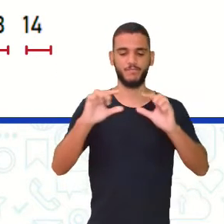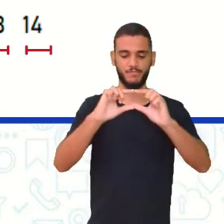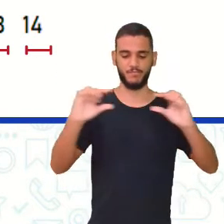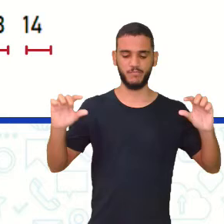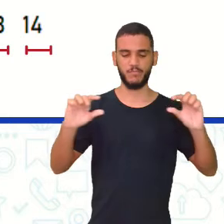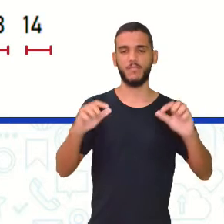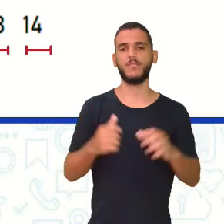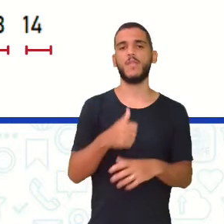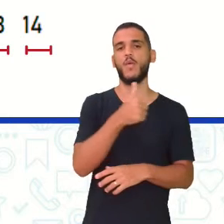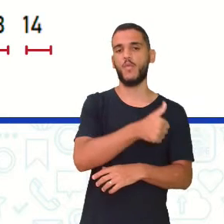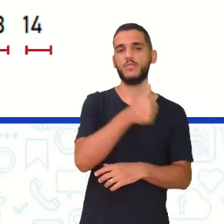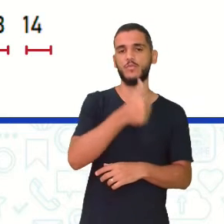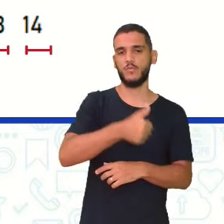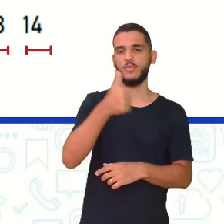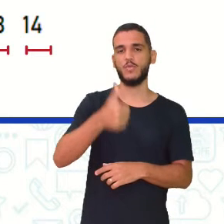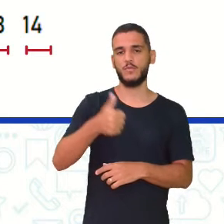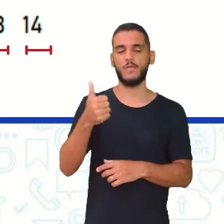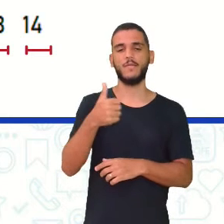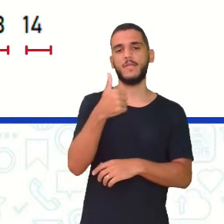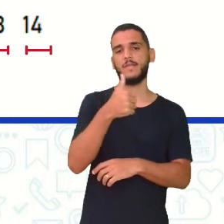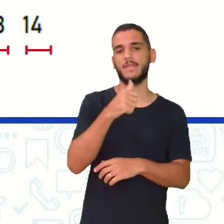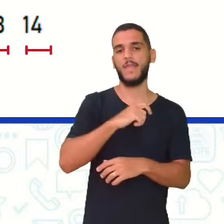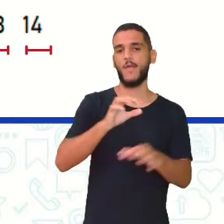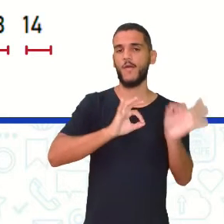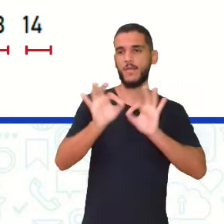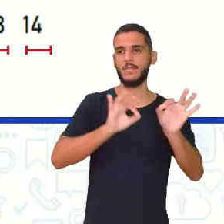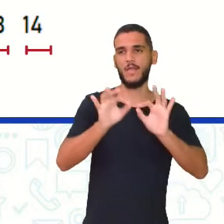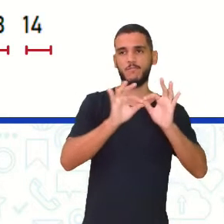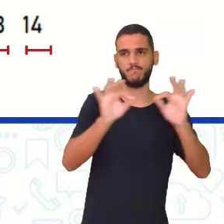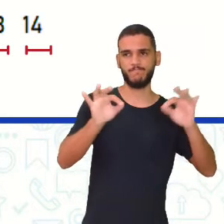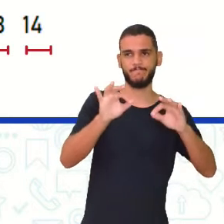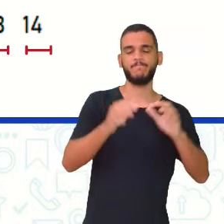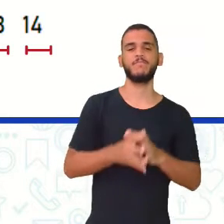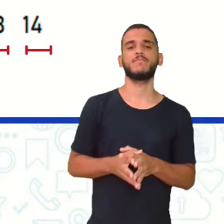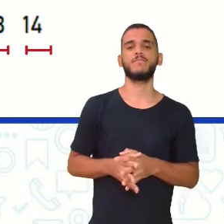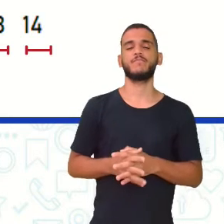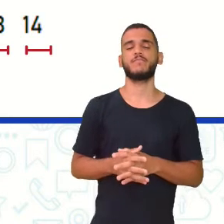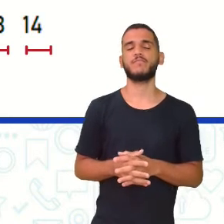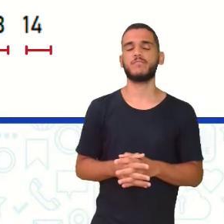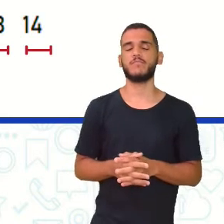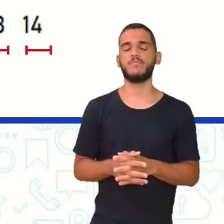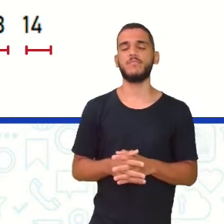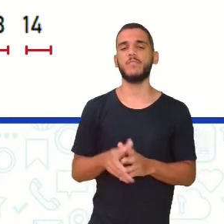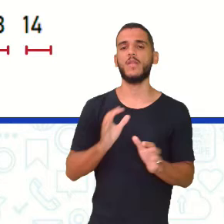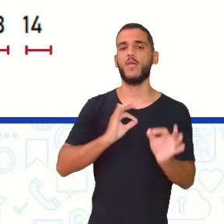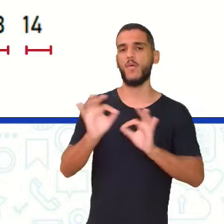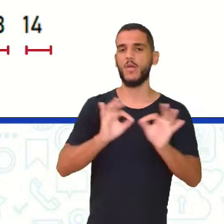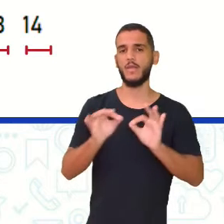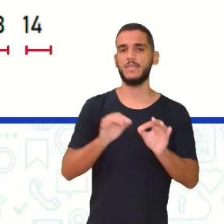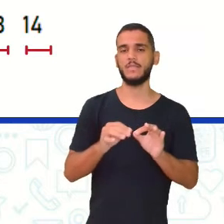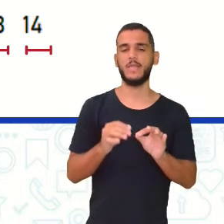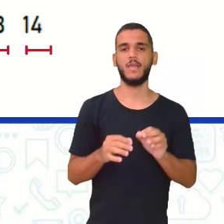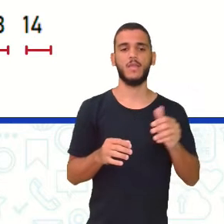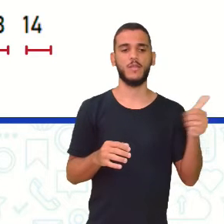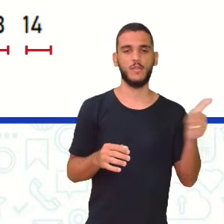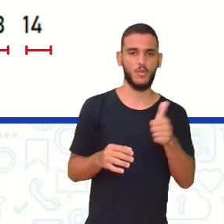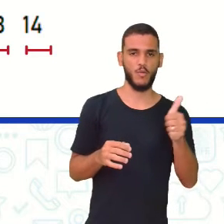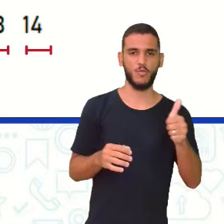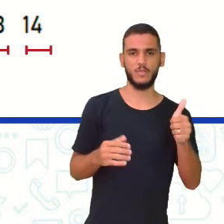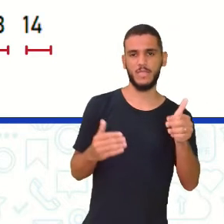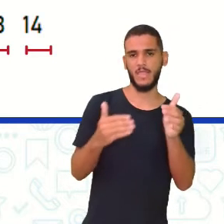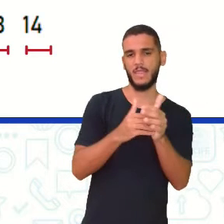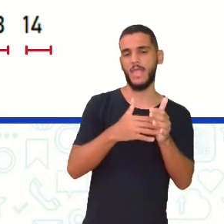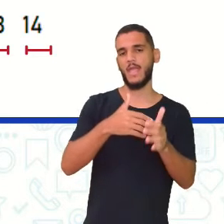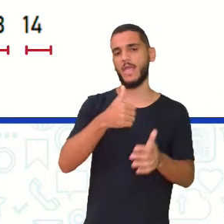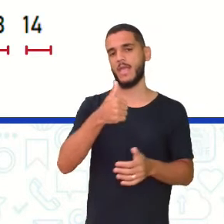11 11 11 11 11 Depois 12 12 12 13 13 14 Que eu coloquei em ordem Crescente Não é obrigado colocar em ordem